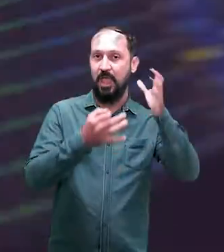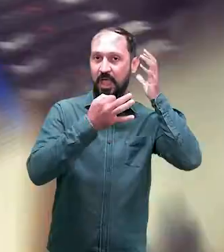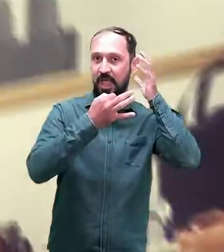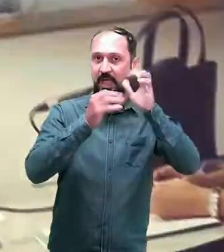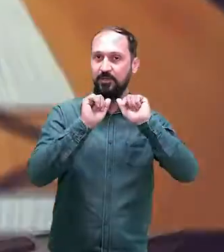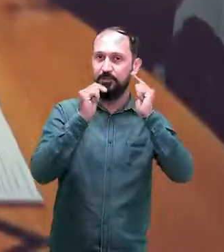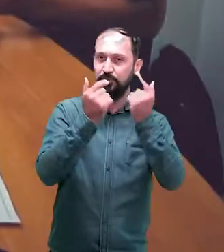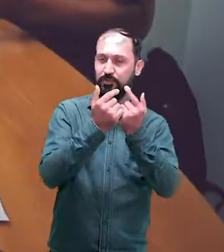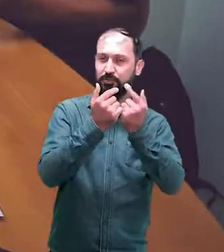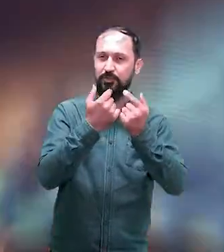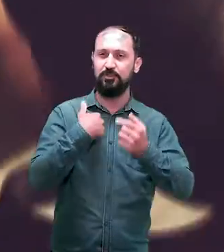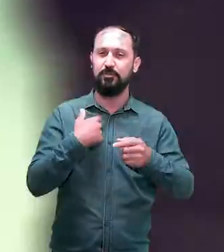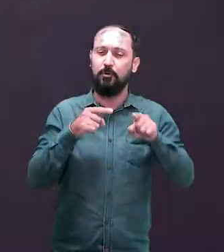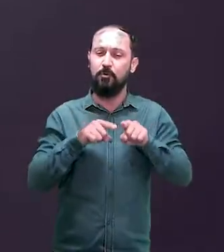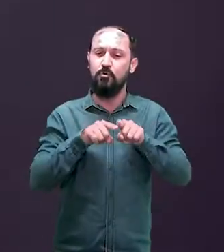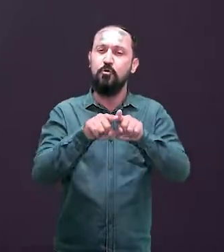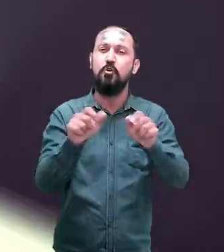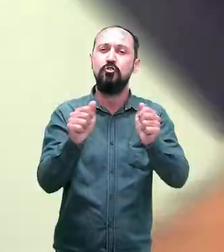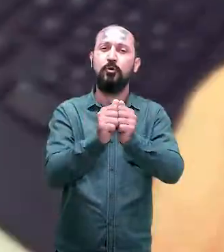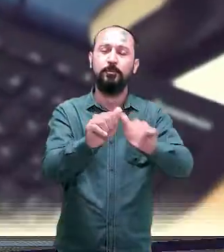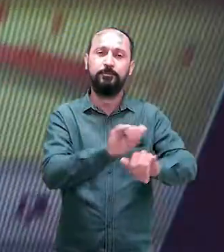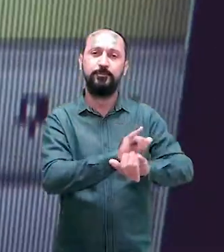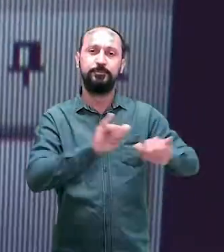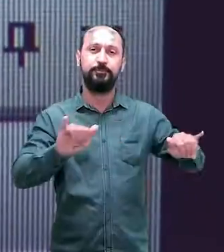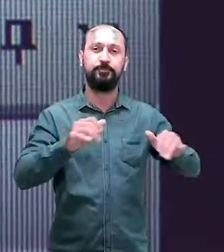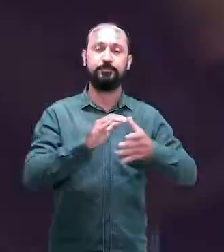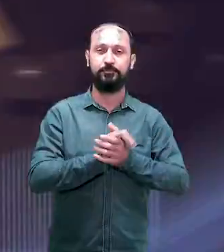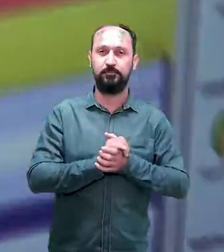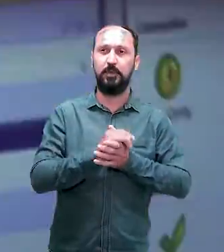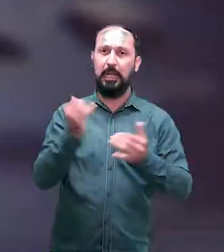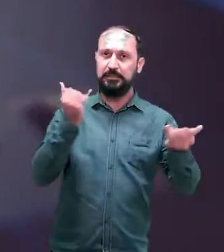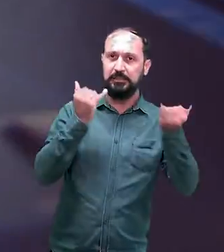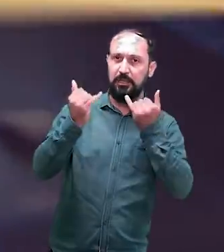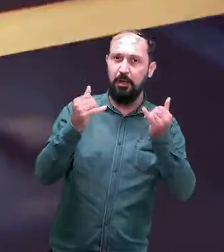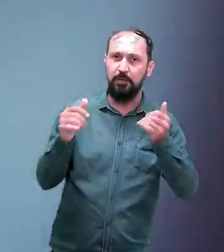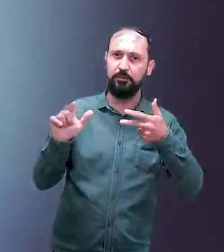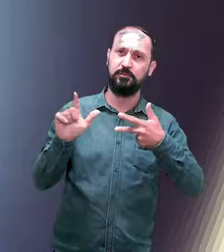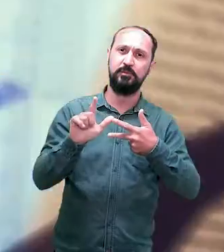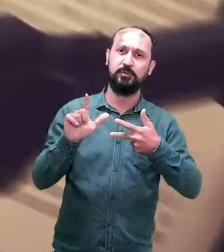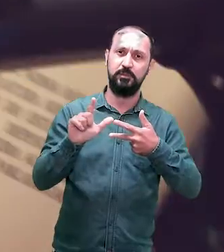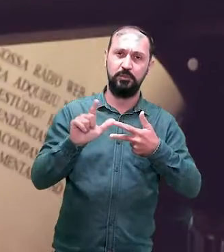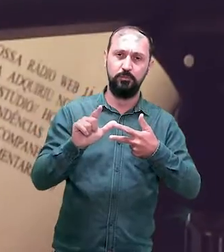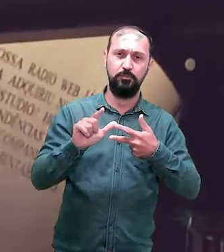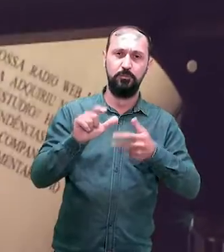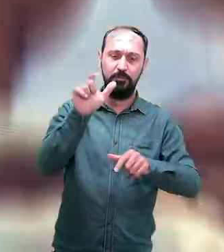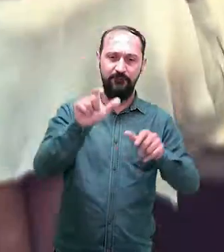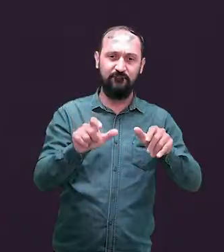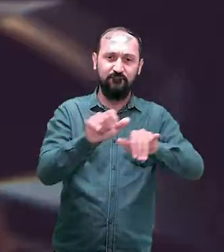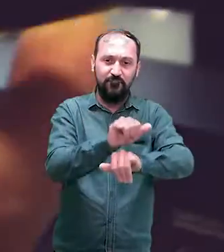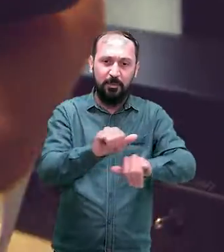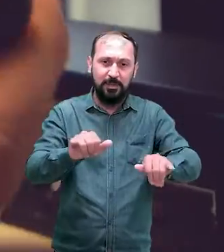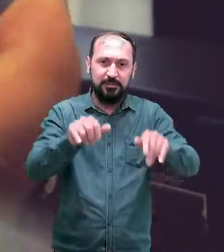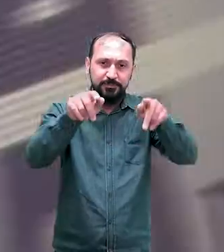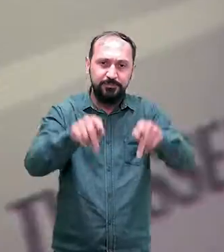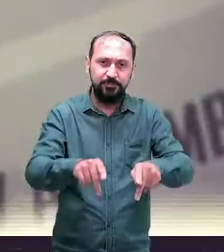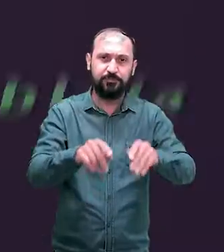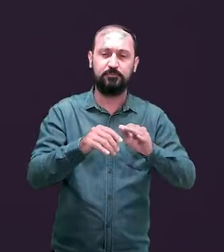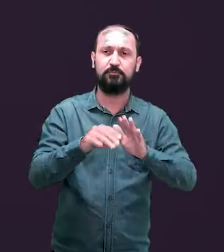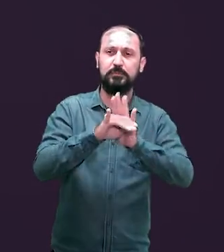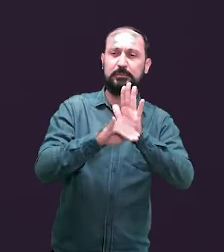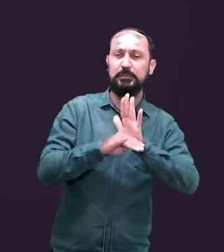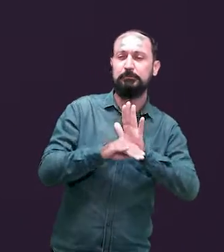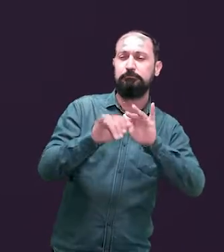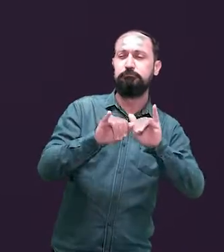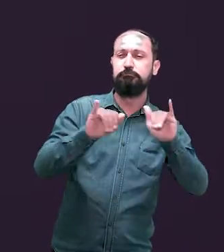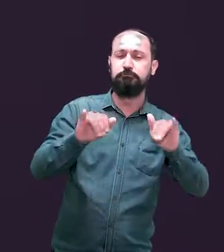Rádio Alemes, em sintonia com a informação, notícias do legislativo, utilidade pública, boletins